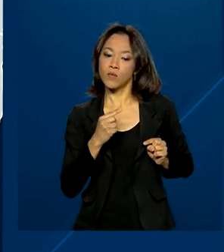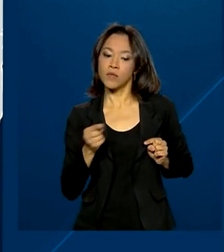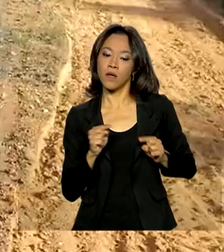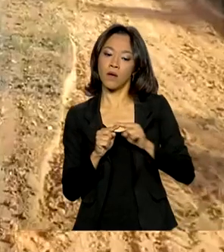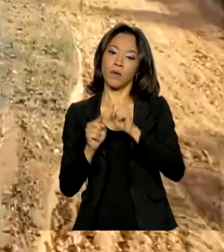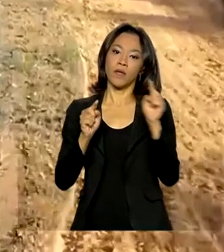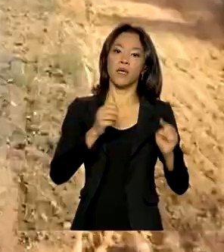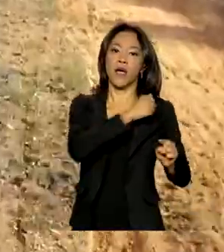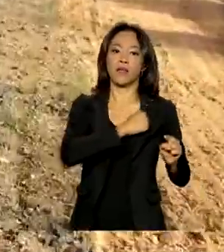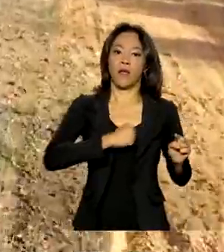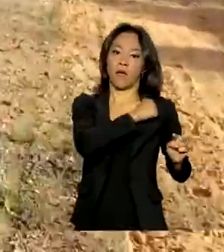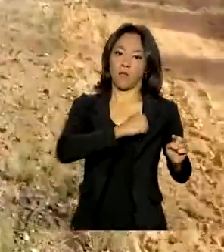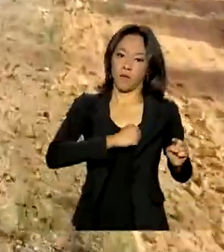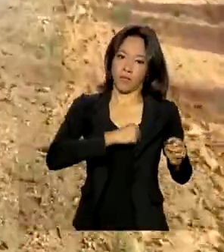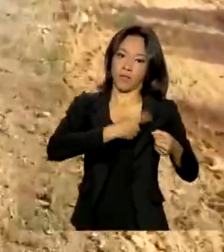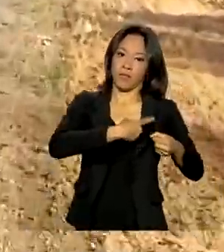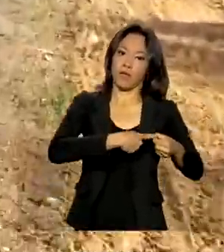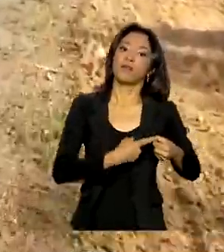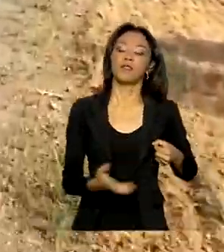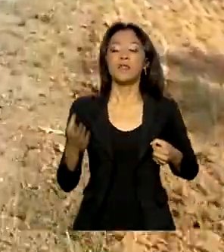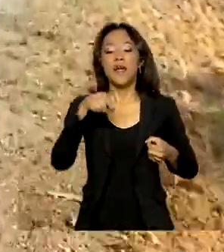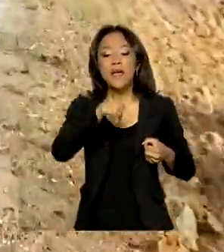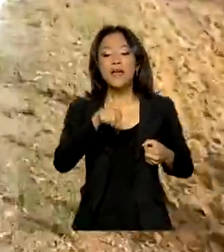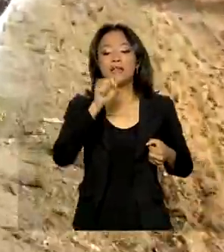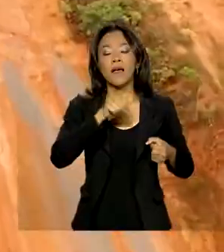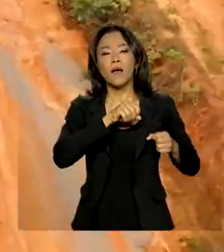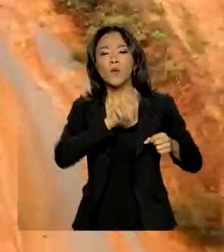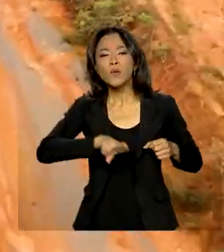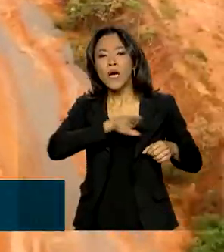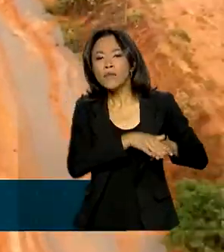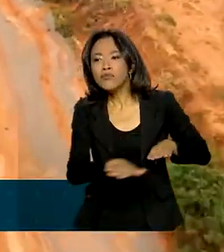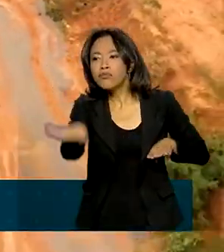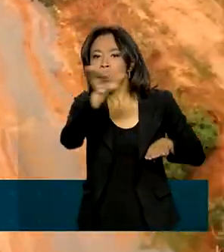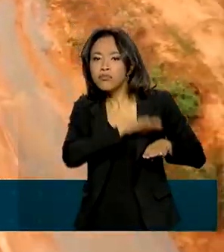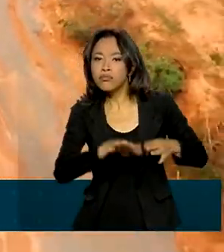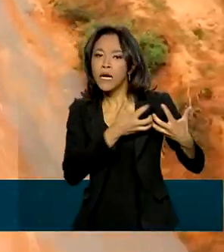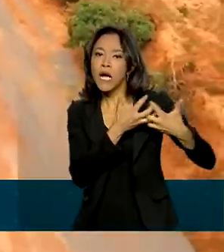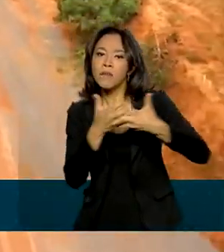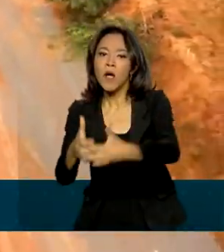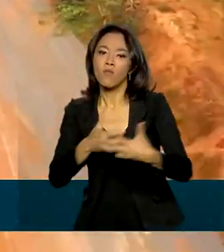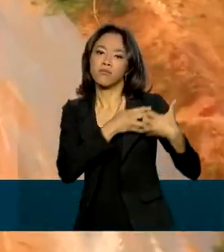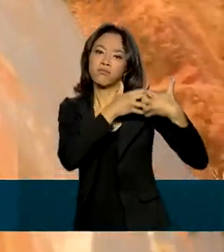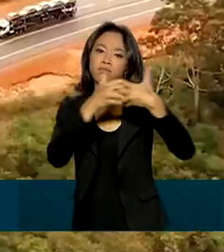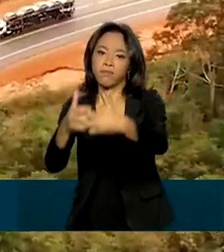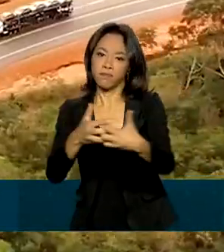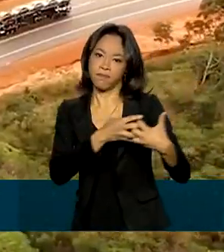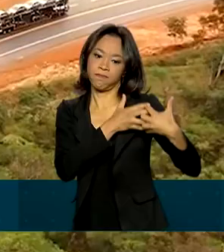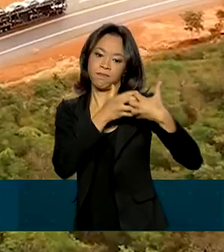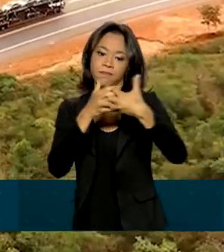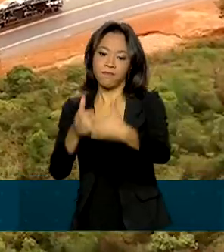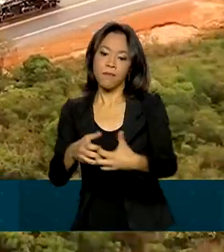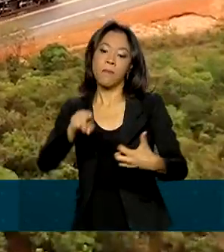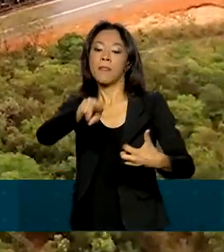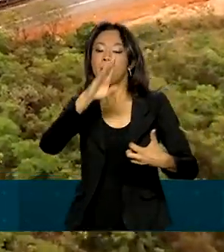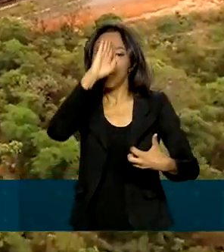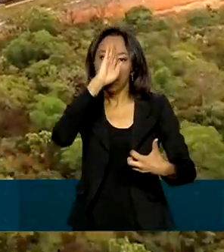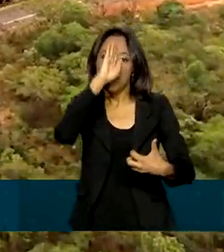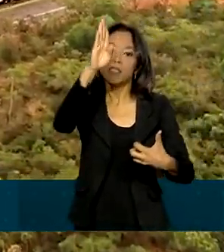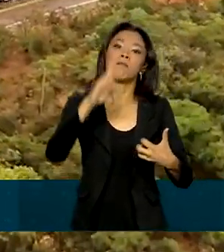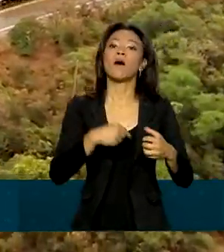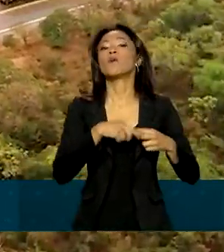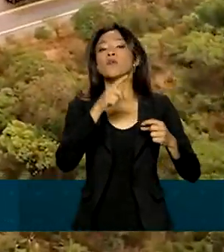Anápolis. Os trechos são usados para escoar a produção do agronegócio e são também a principal ligação de